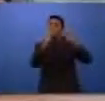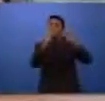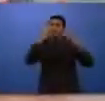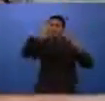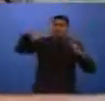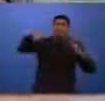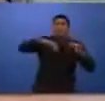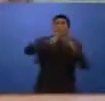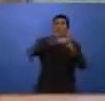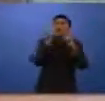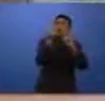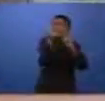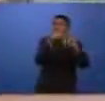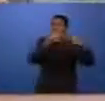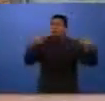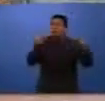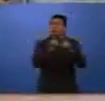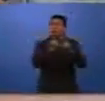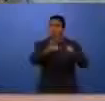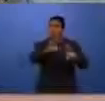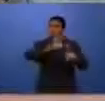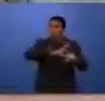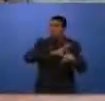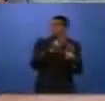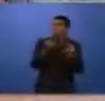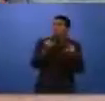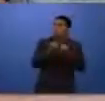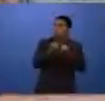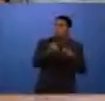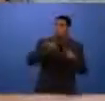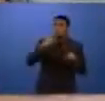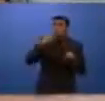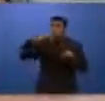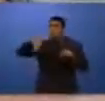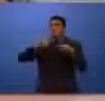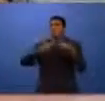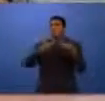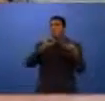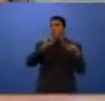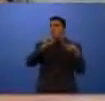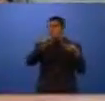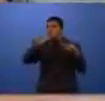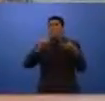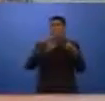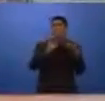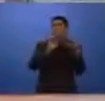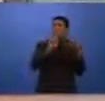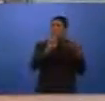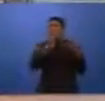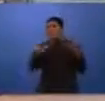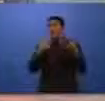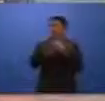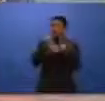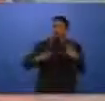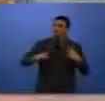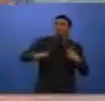direto do cidadão para com os organismos policiais, para com todas as polícias, não só a polícia militar, mas também para com a polícia civil,